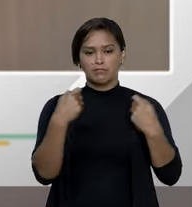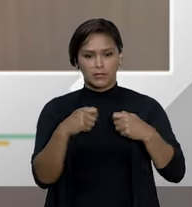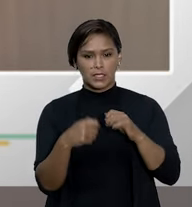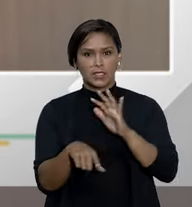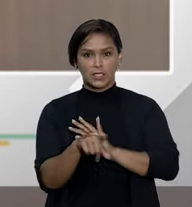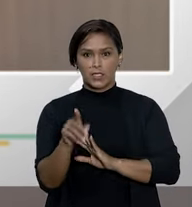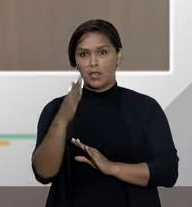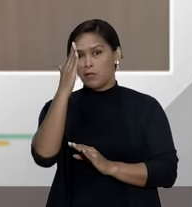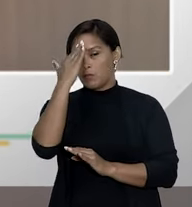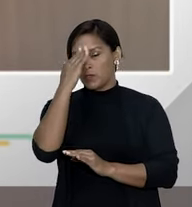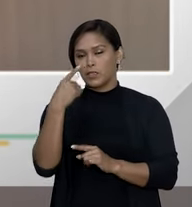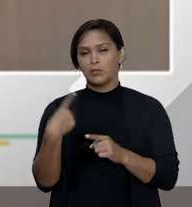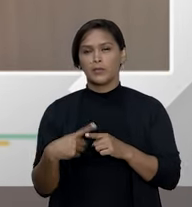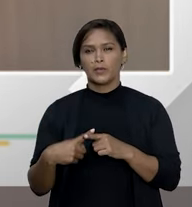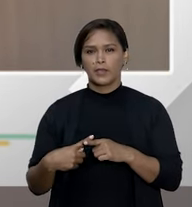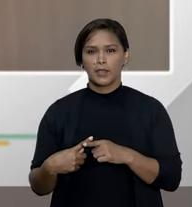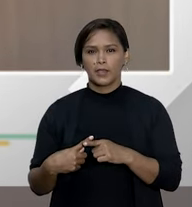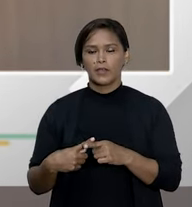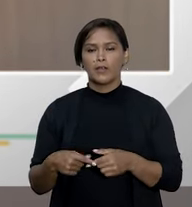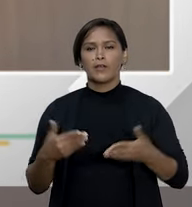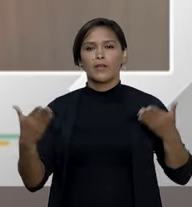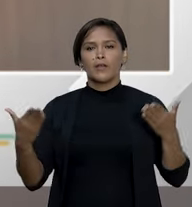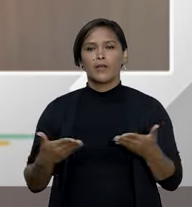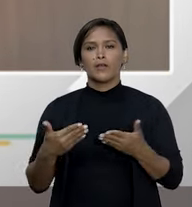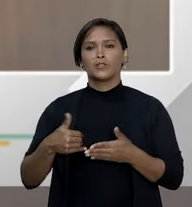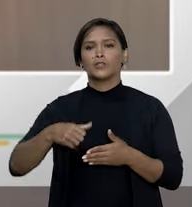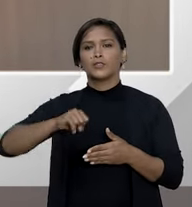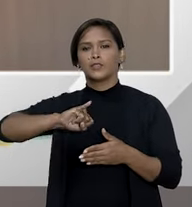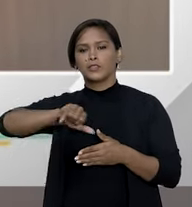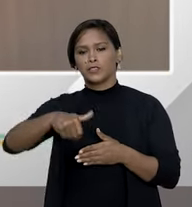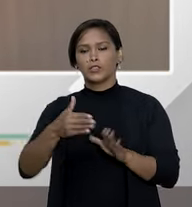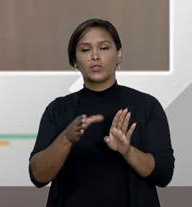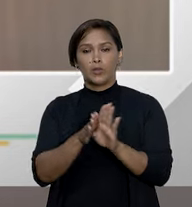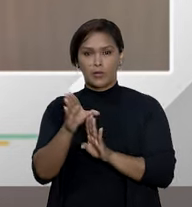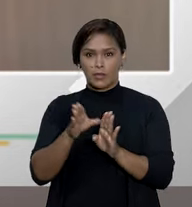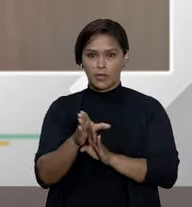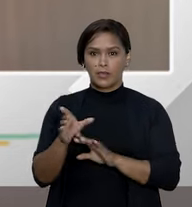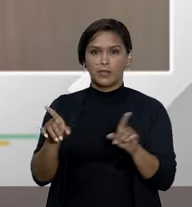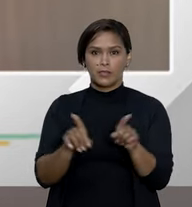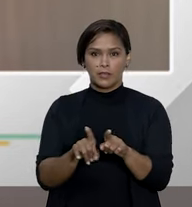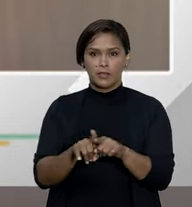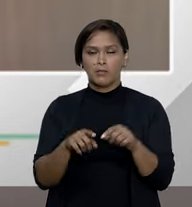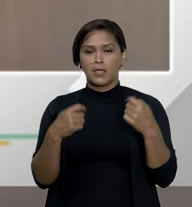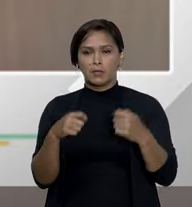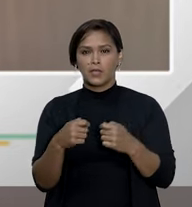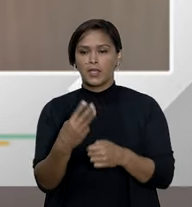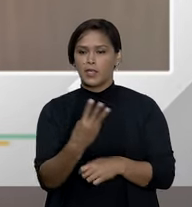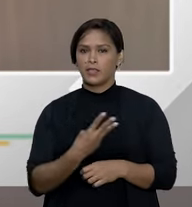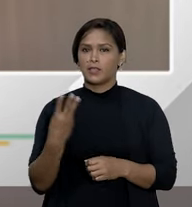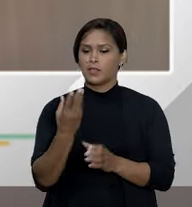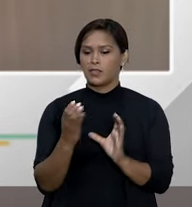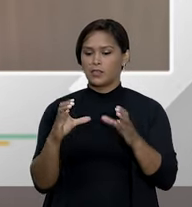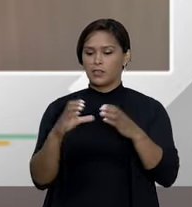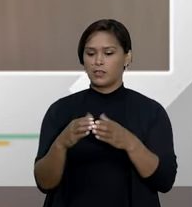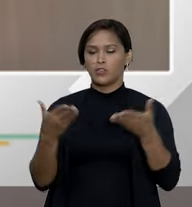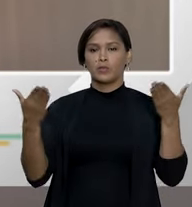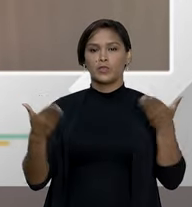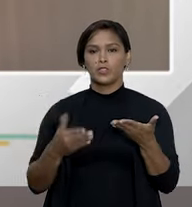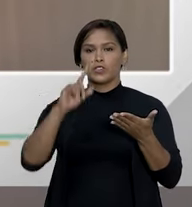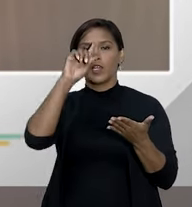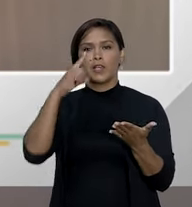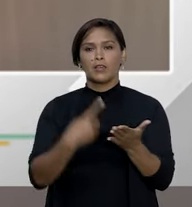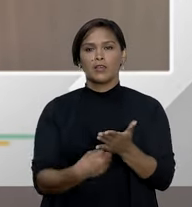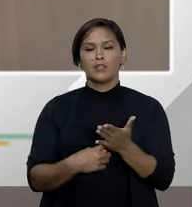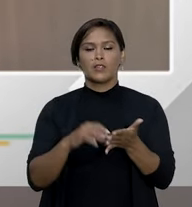concepção que hoje o superior orienta nesse sentido a terceira turma já determinou que o plano de saúde